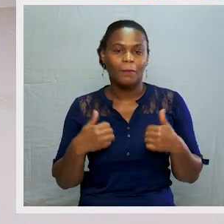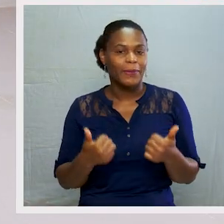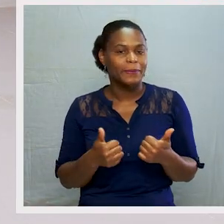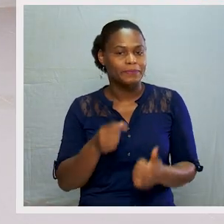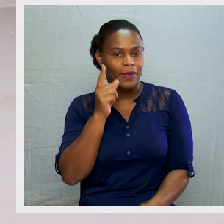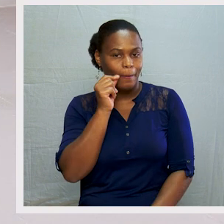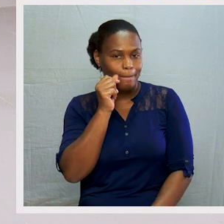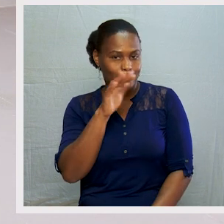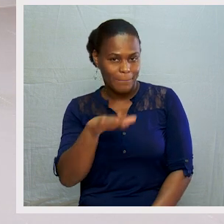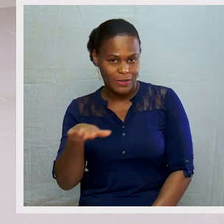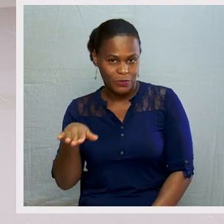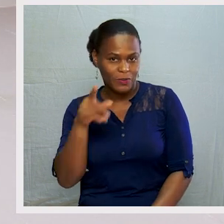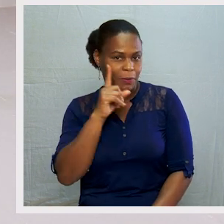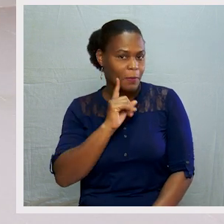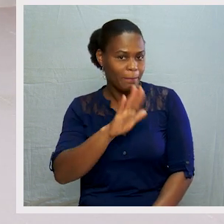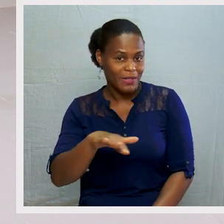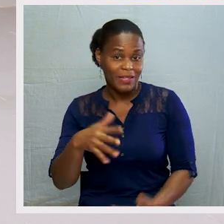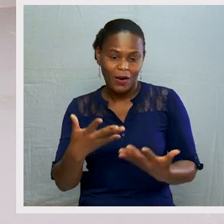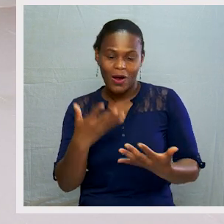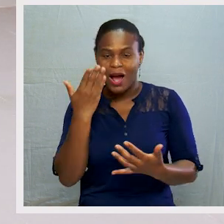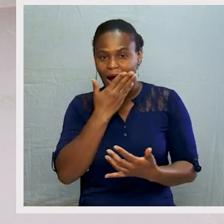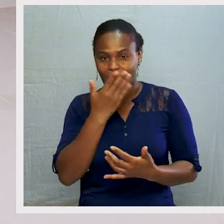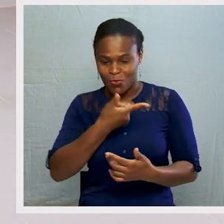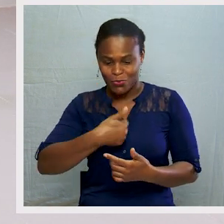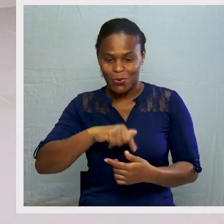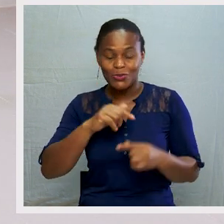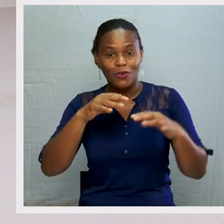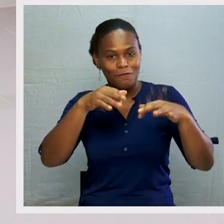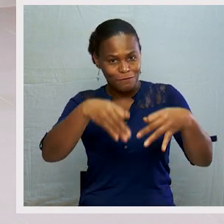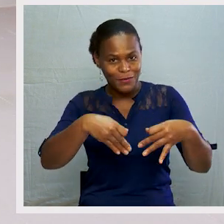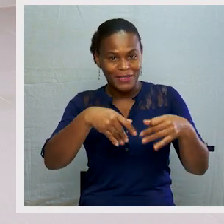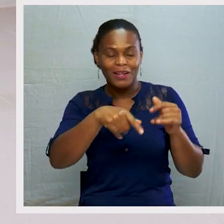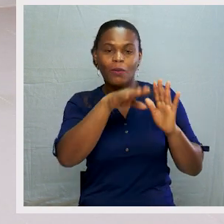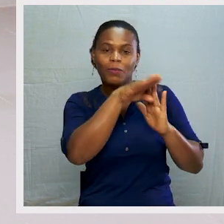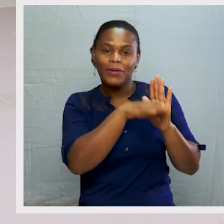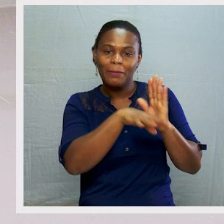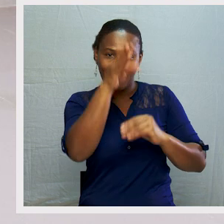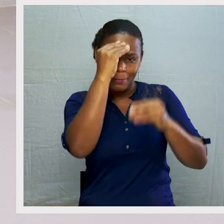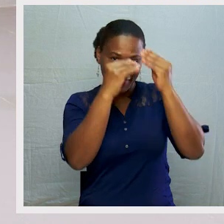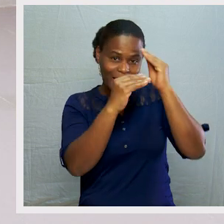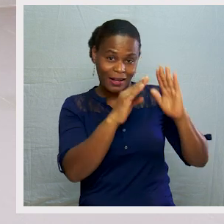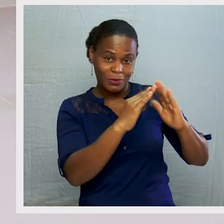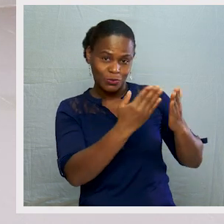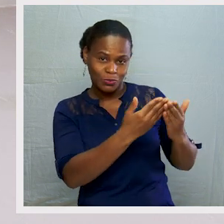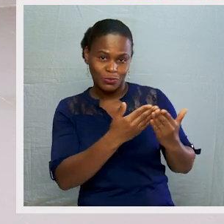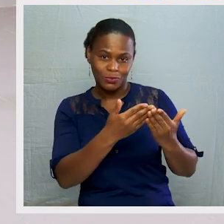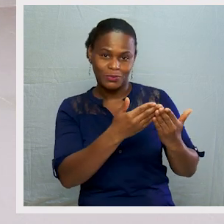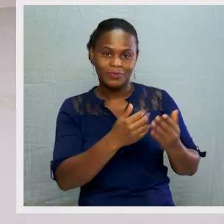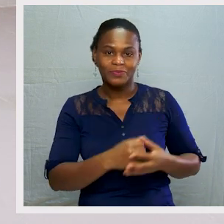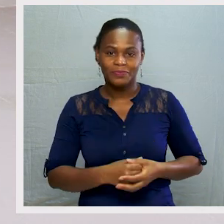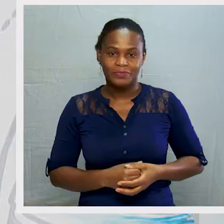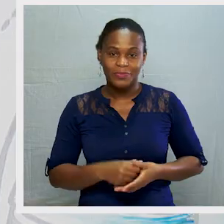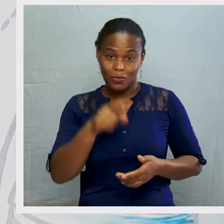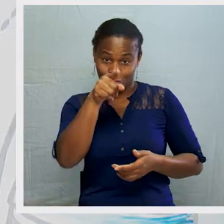Bem, meninos e meninas, chegamos ao fim da nossa aula no programa Aprender Estudar em